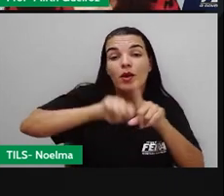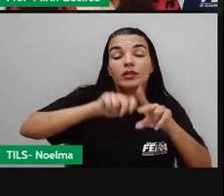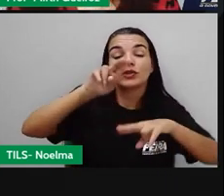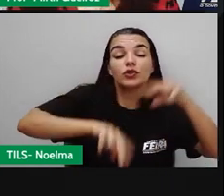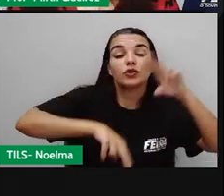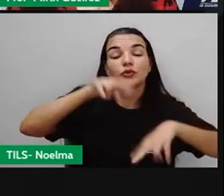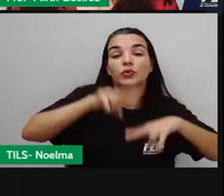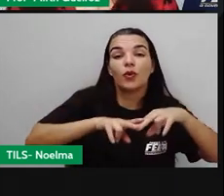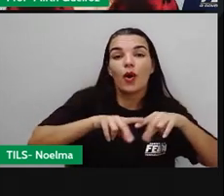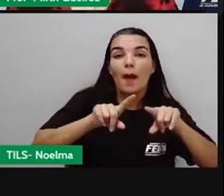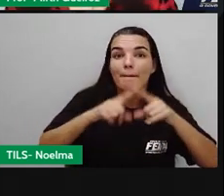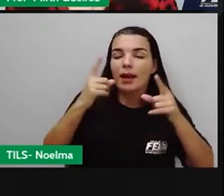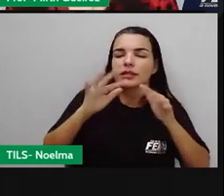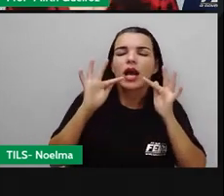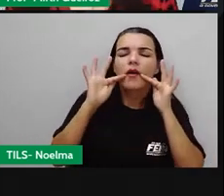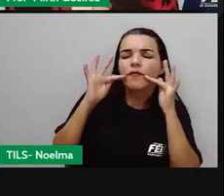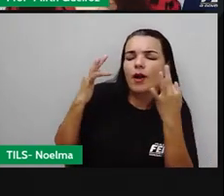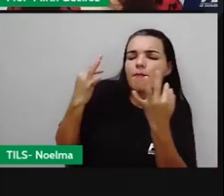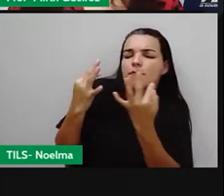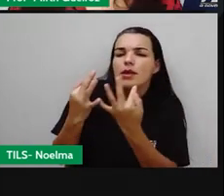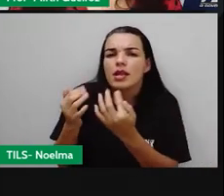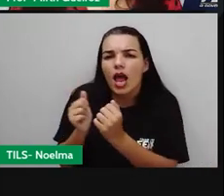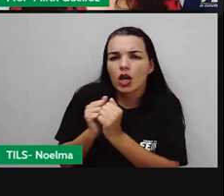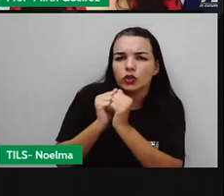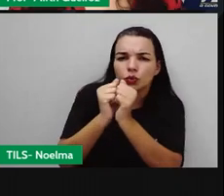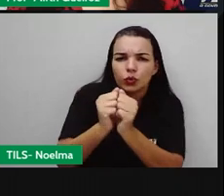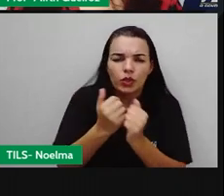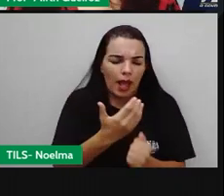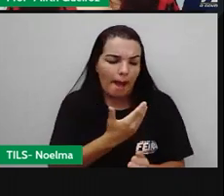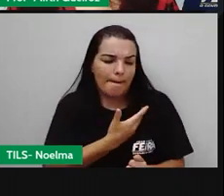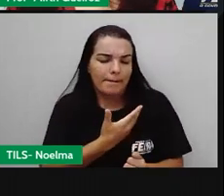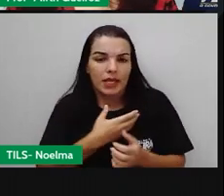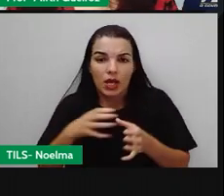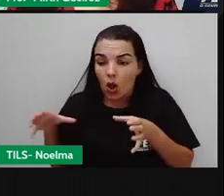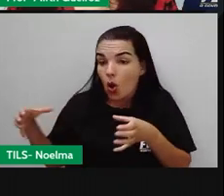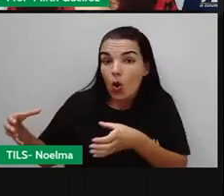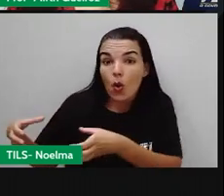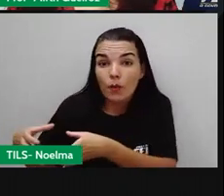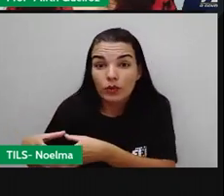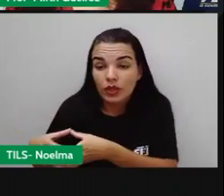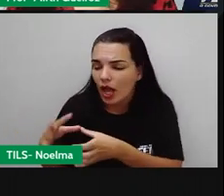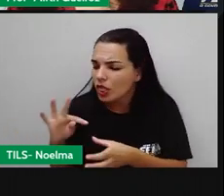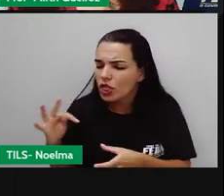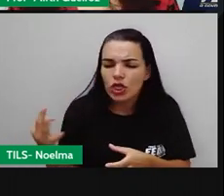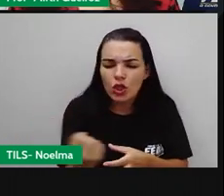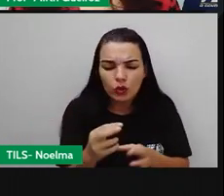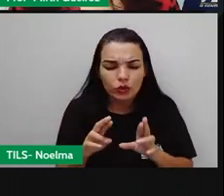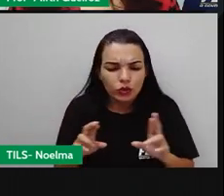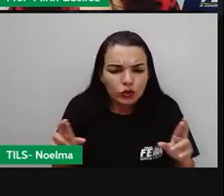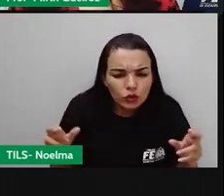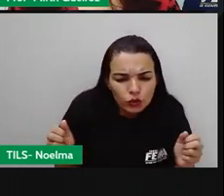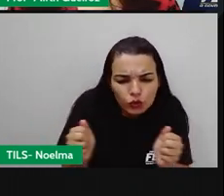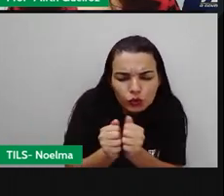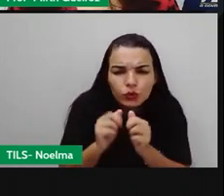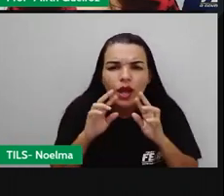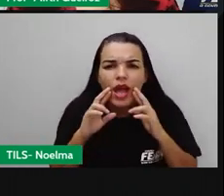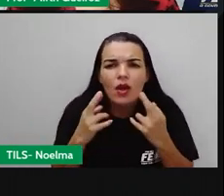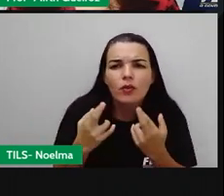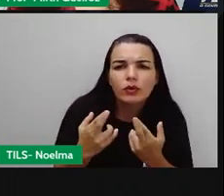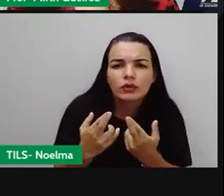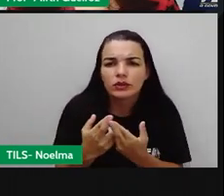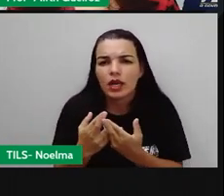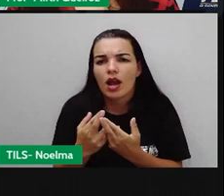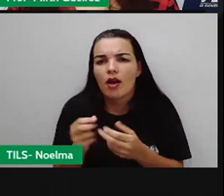É quando a família, os amigos, a comunidade, todos se reúnem para dançar, quadrilha, confraternizar em